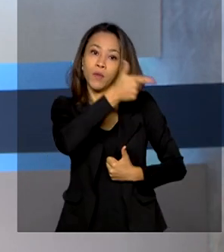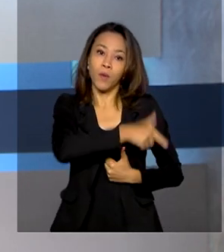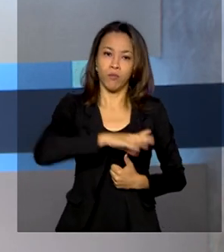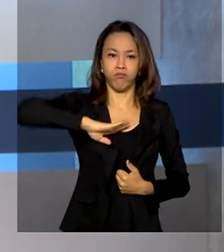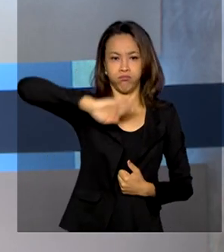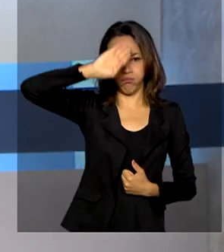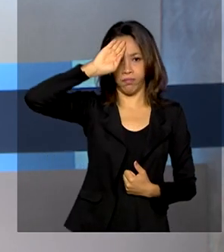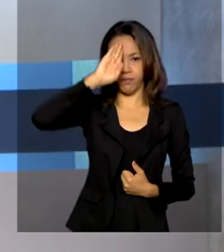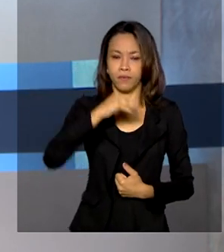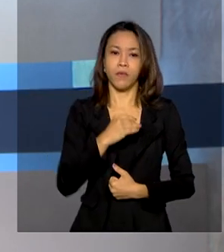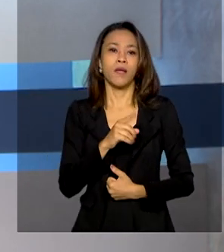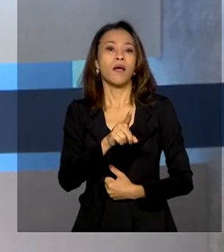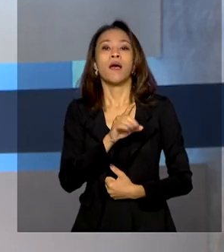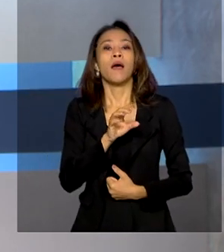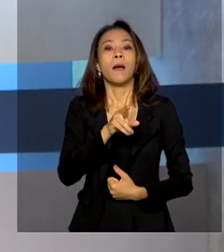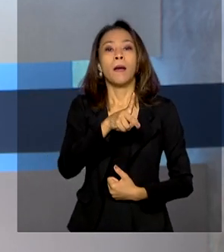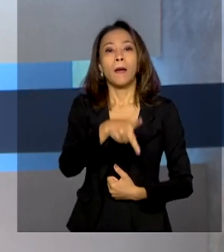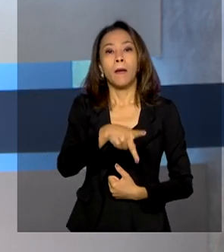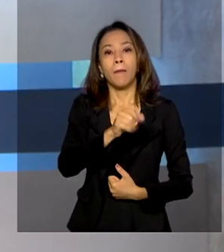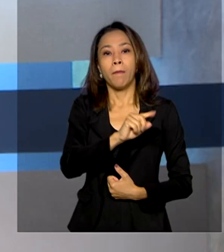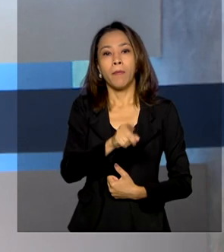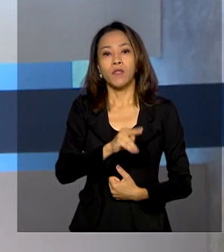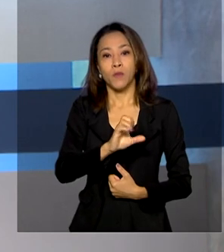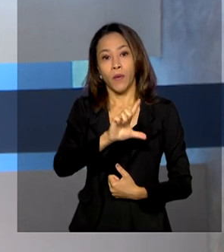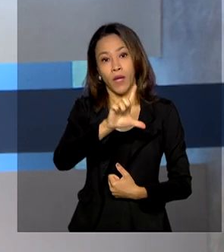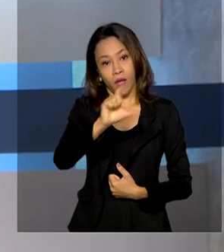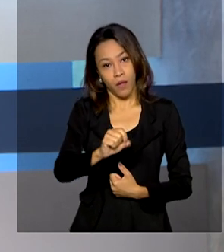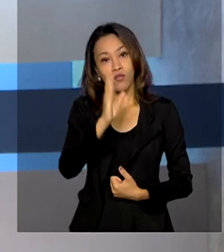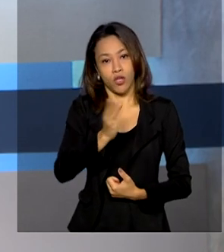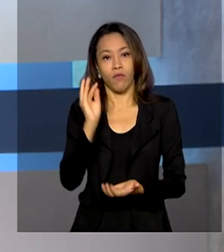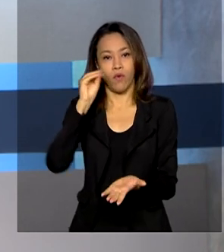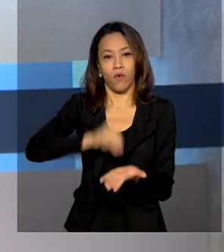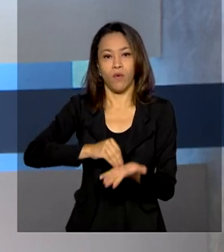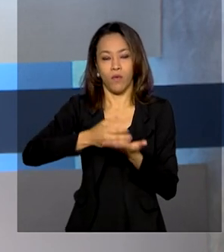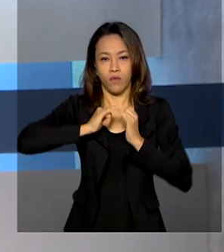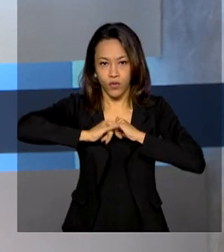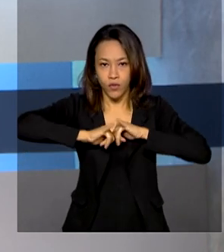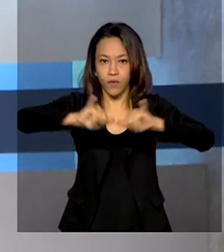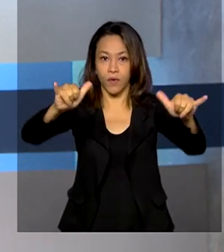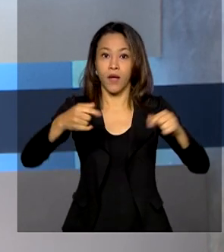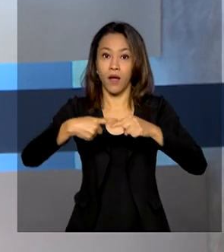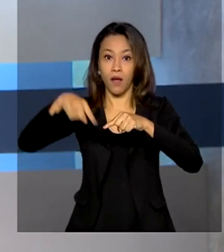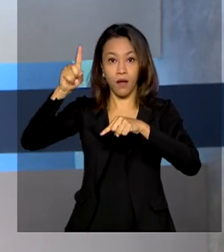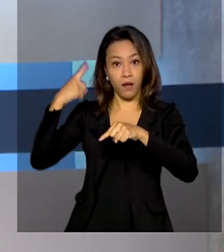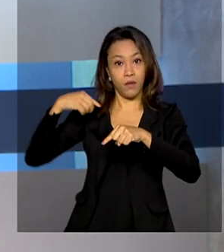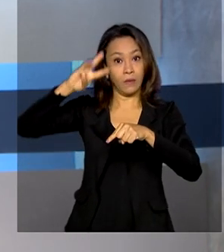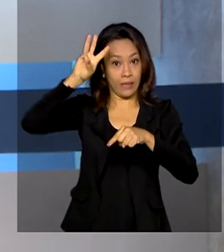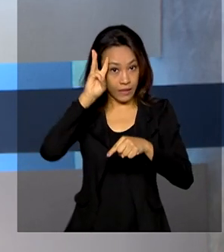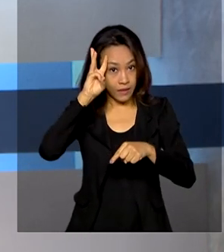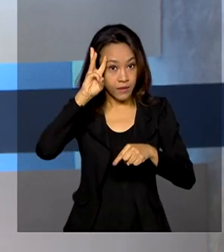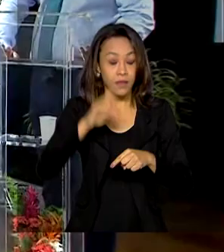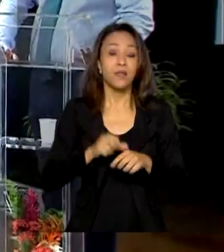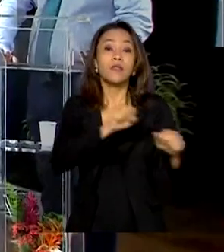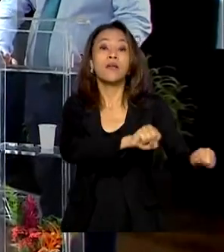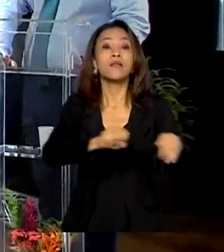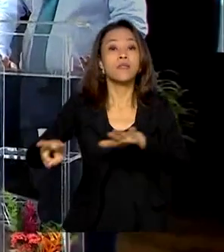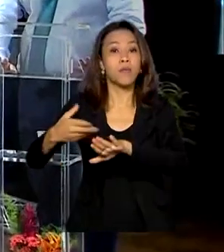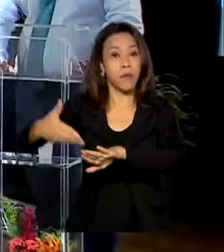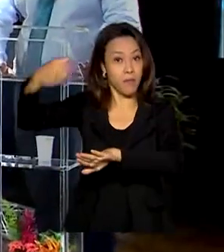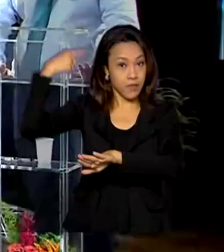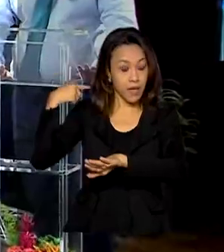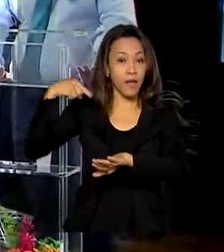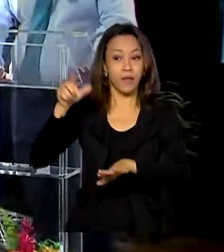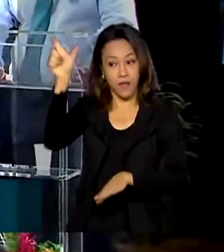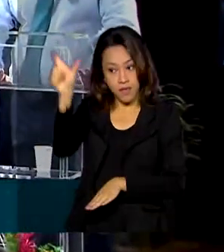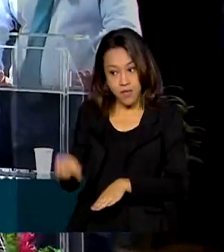Pazuello. A posse foi publicada em edição extra do Diário Oficial da União desta terça-feira. Na semana passada, Queiroga